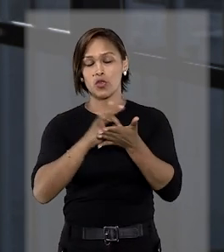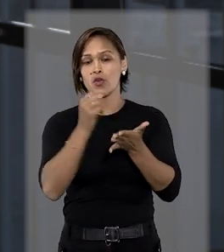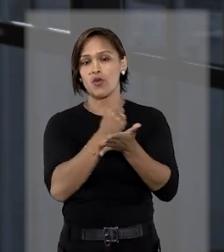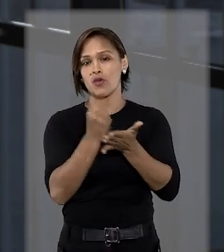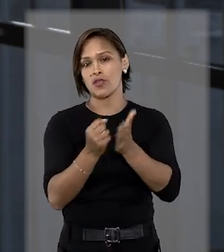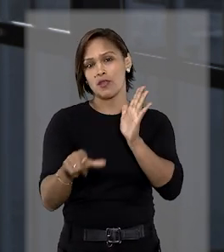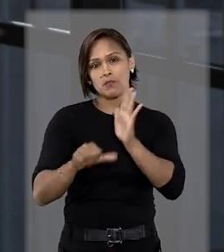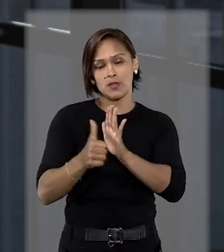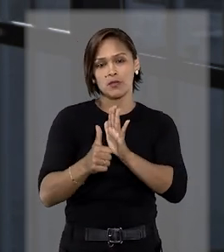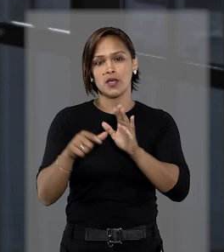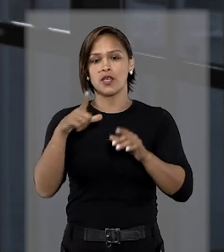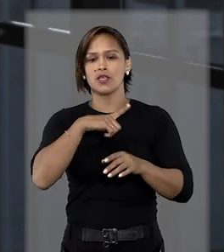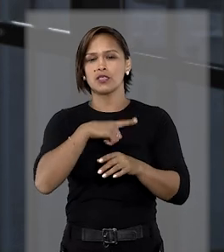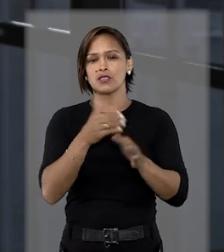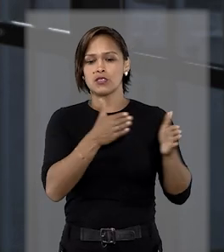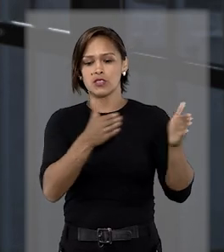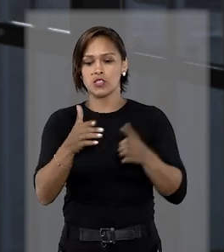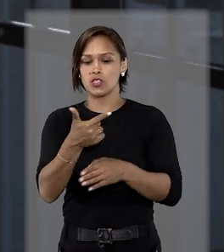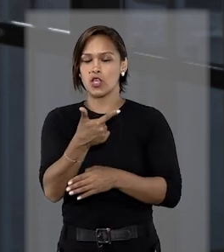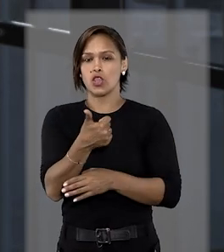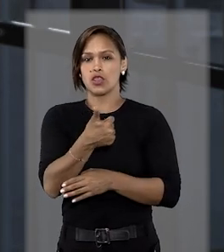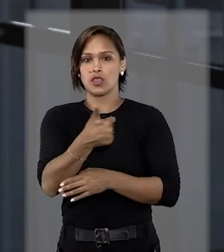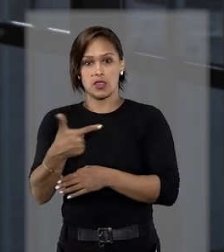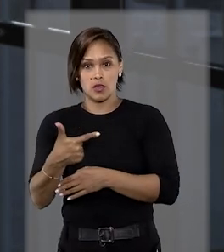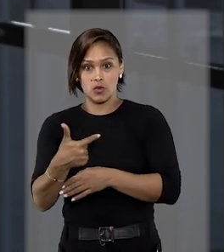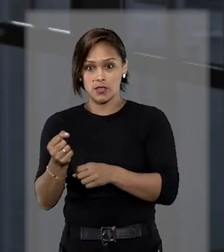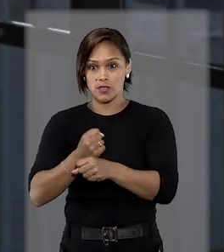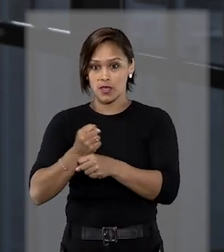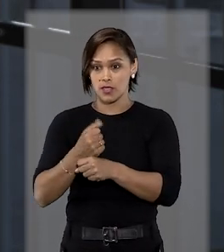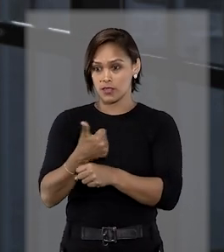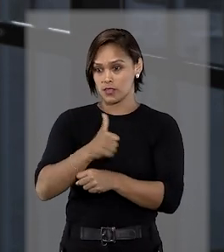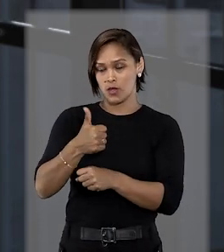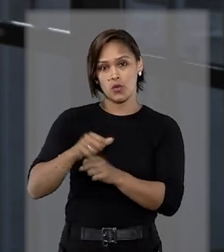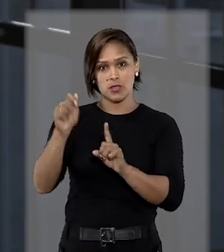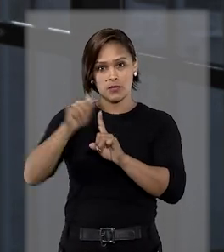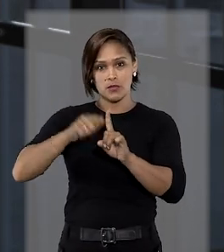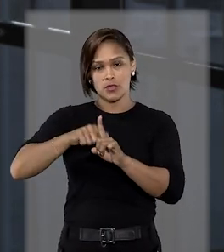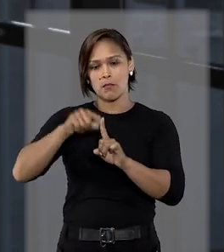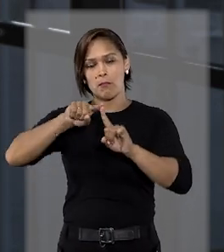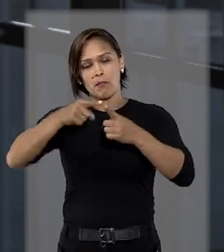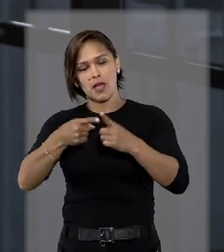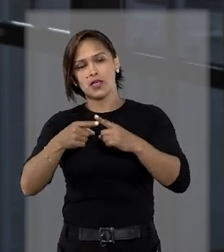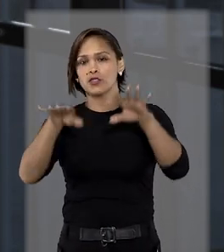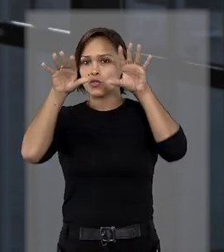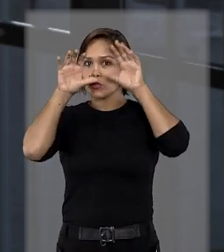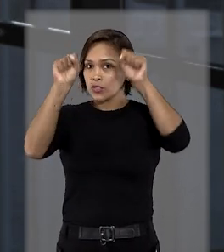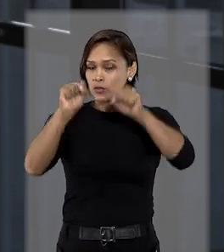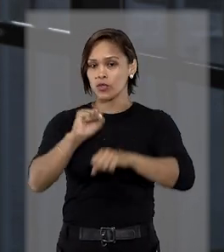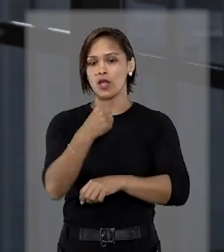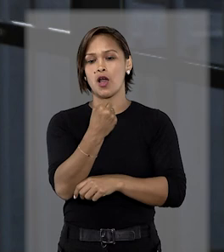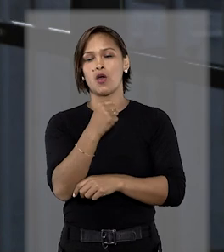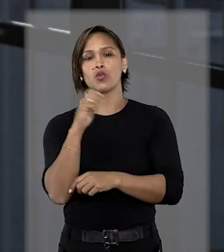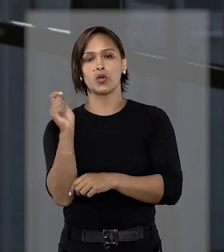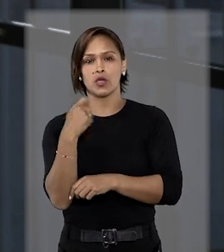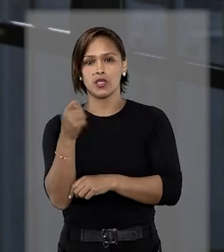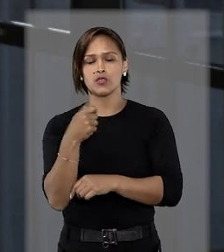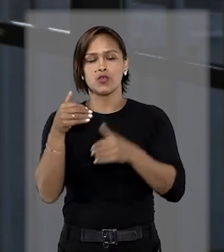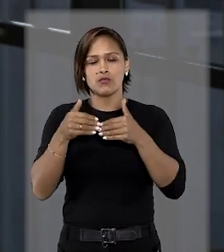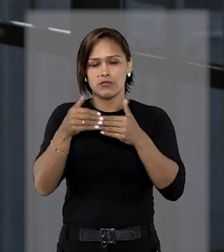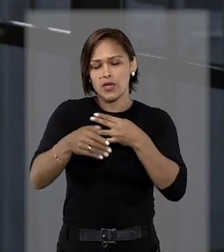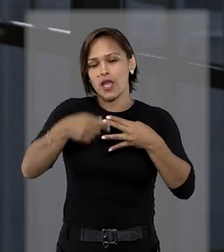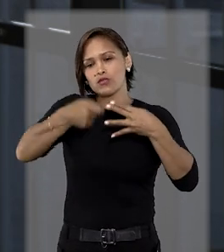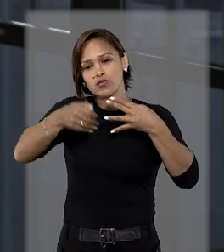original, que tinha duração de 12 anos e 11 meses. Porém, o Tribunal de Justiça do Rio Grande do Sul, seguindo a